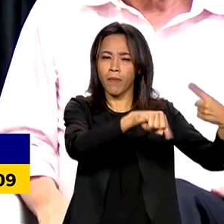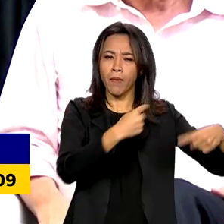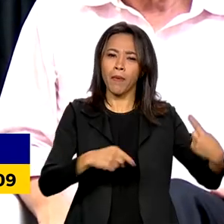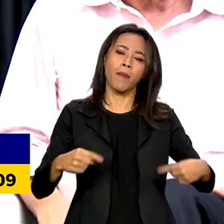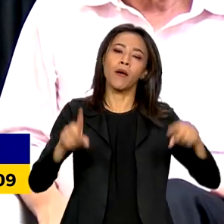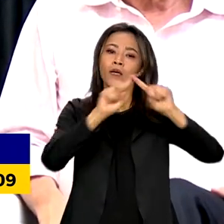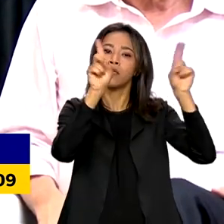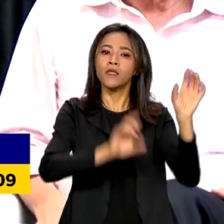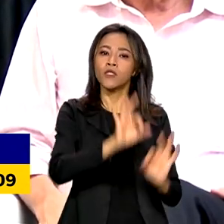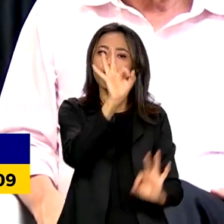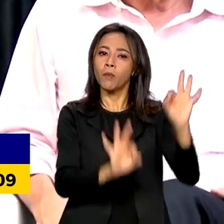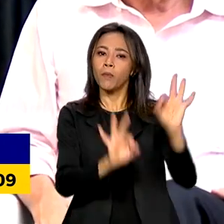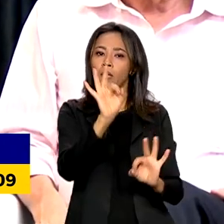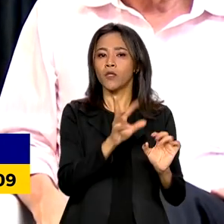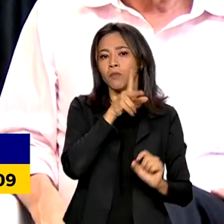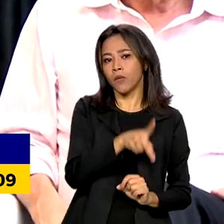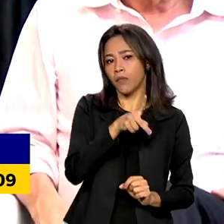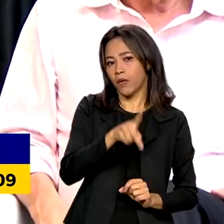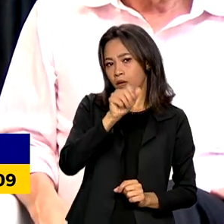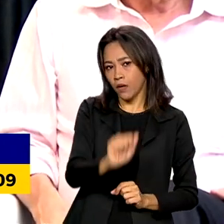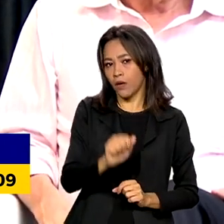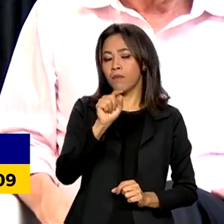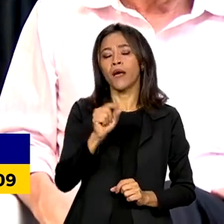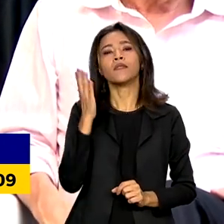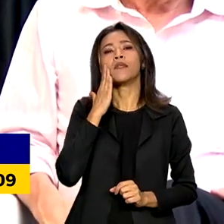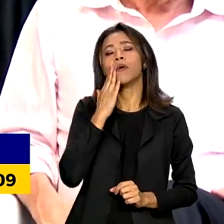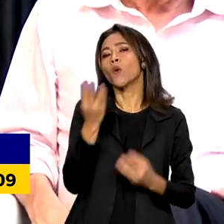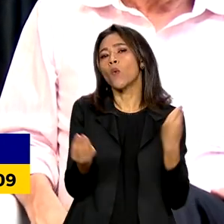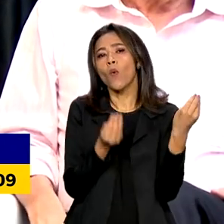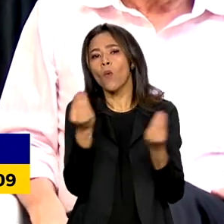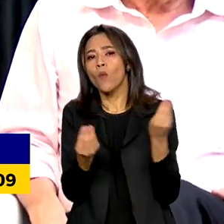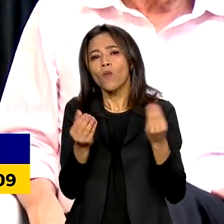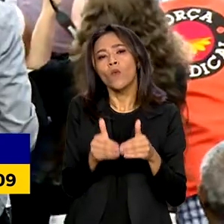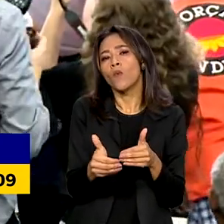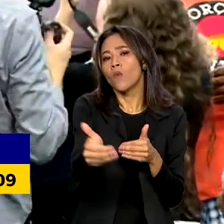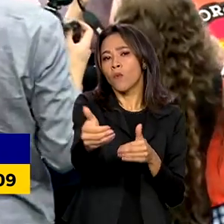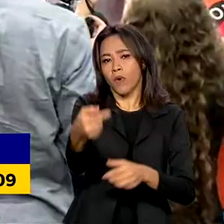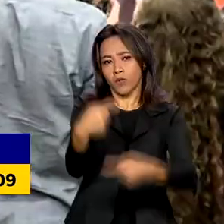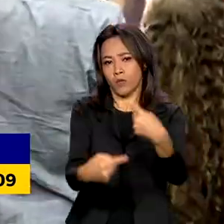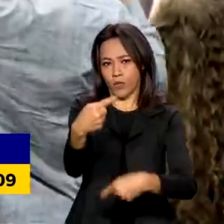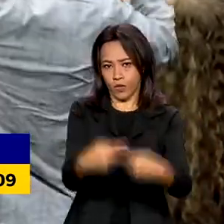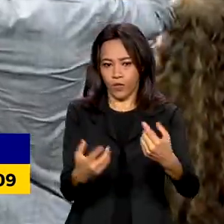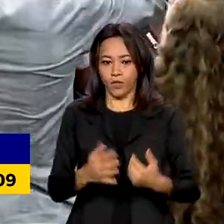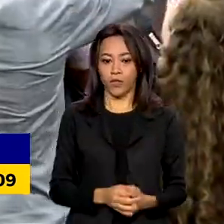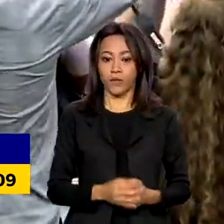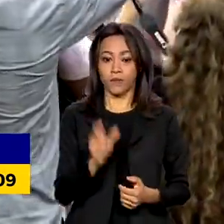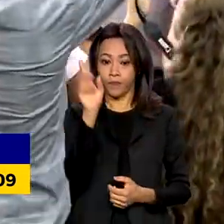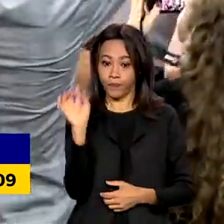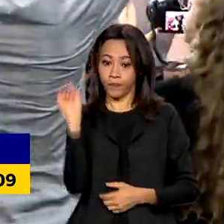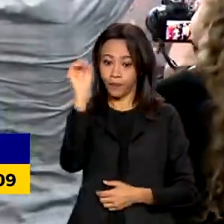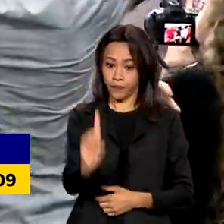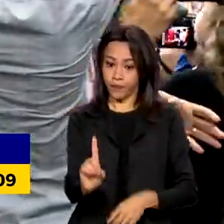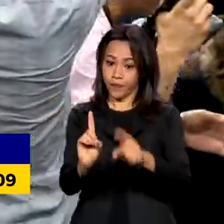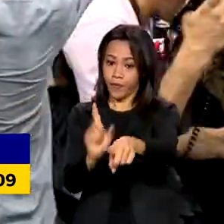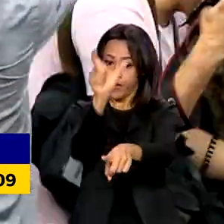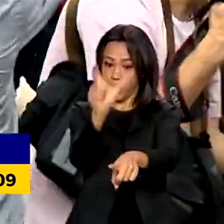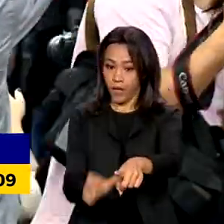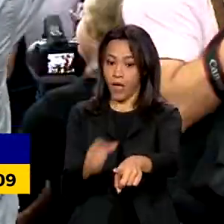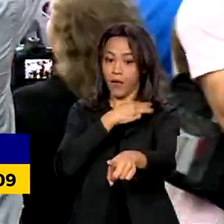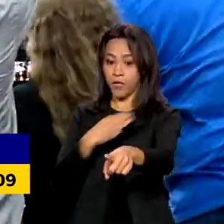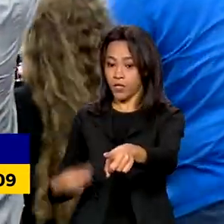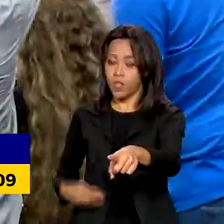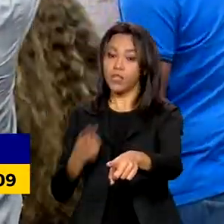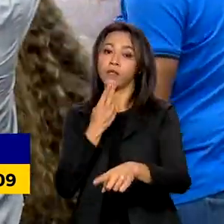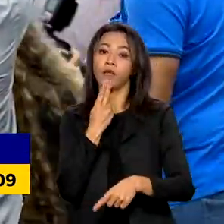um espaço para a participação da sociedade na definição de políticas públicas. Além da ministra do Planejamento, Simone Tebet,